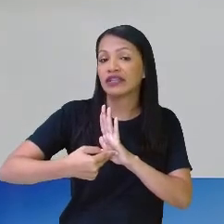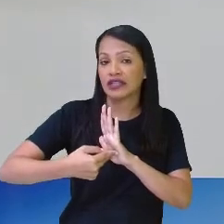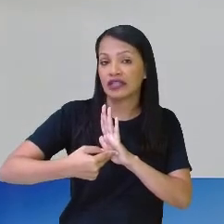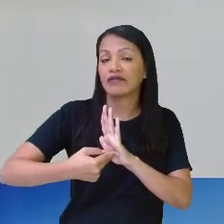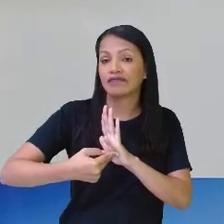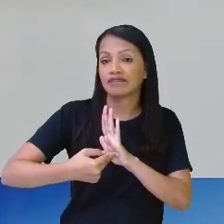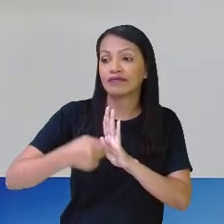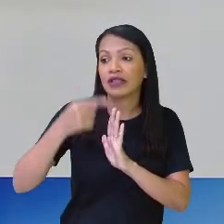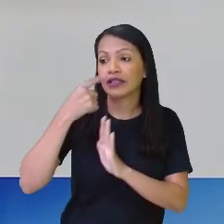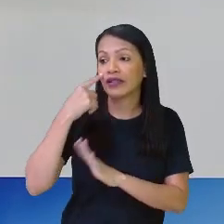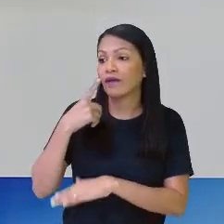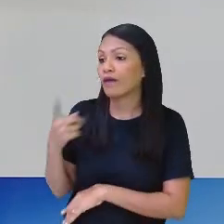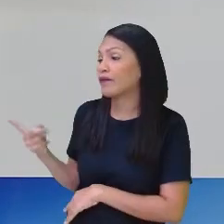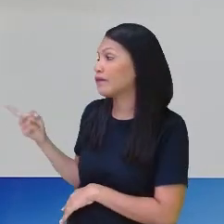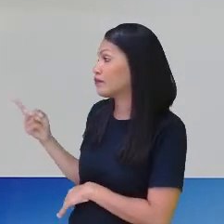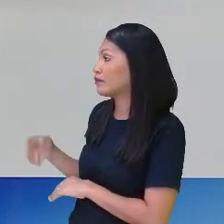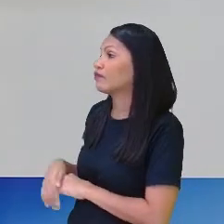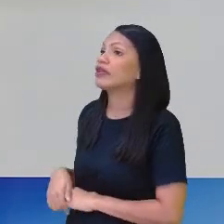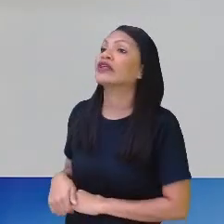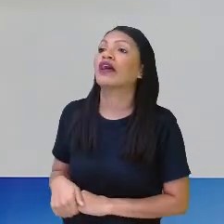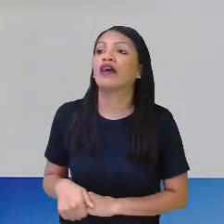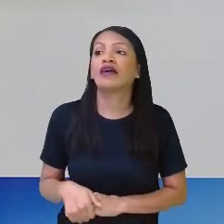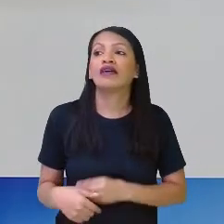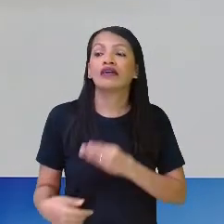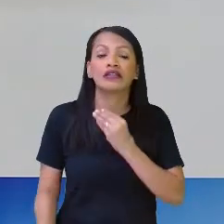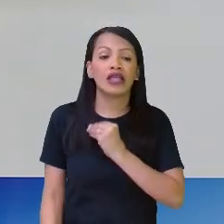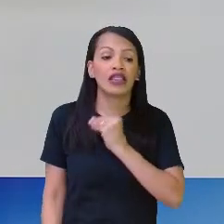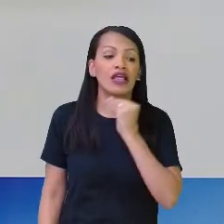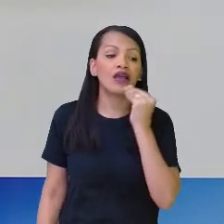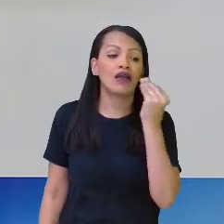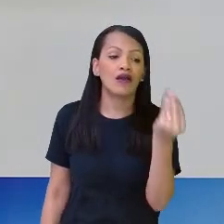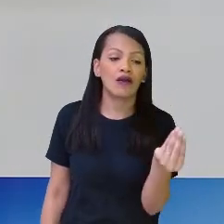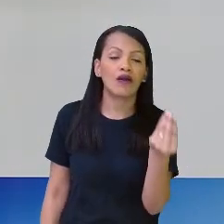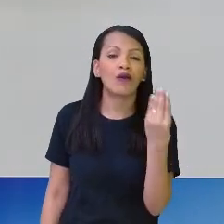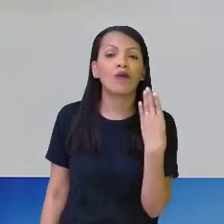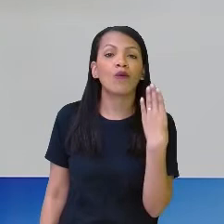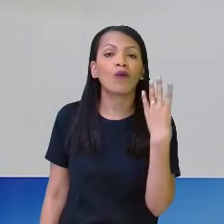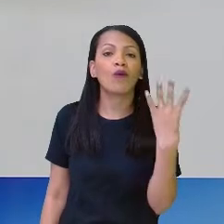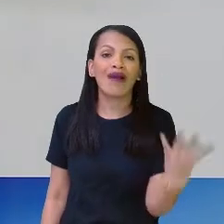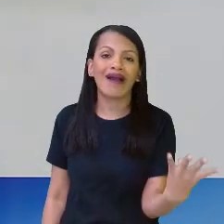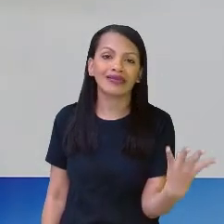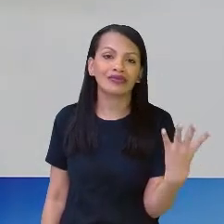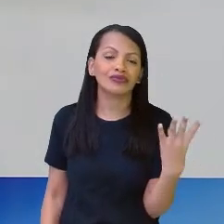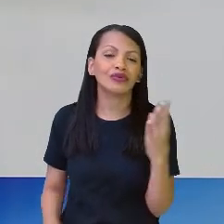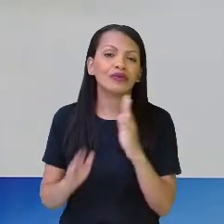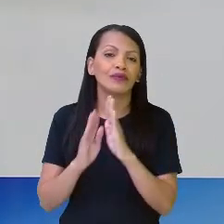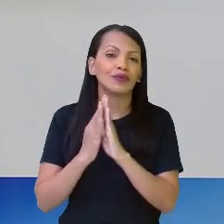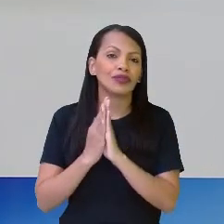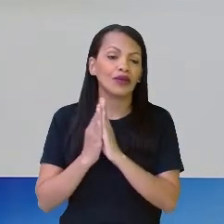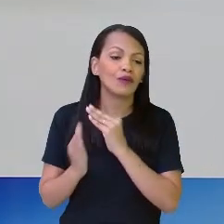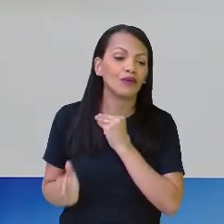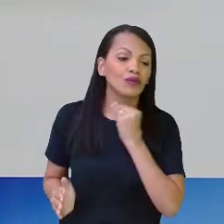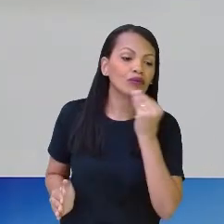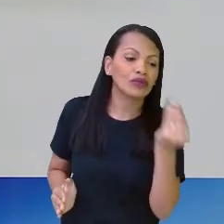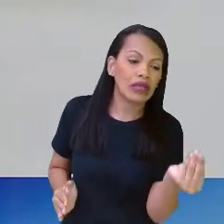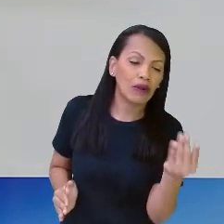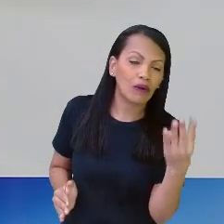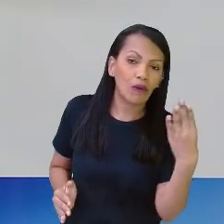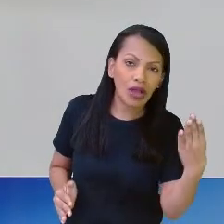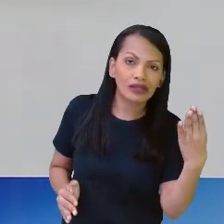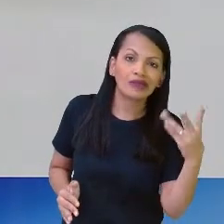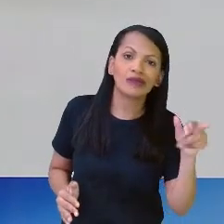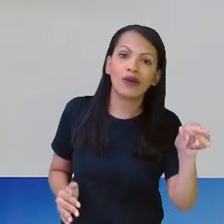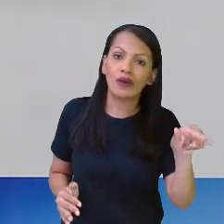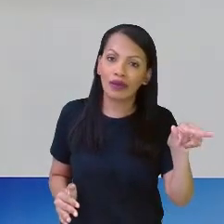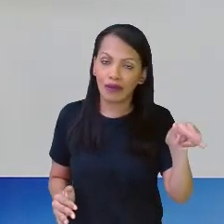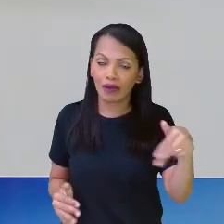iria ficar com esses outros aqui, ó. Ele iria ficar com 2, 4, 6, 8 bonecos. Compreendido? Estão